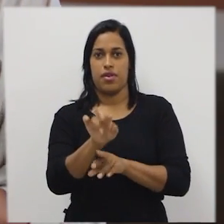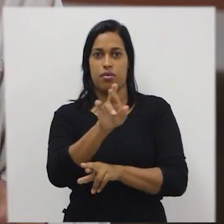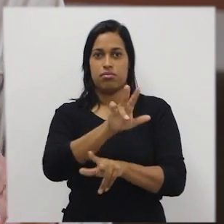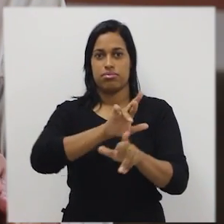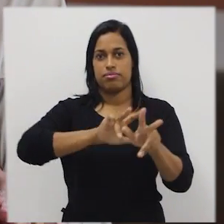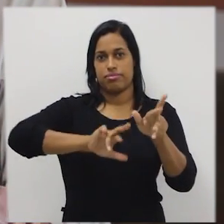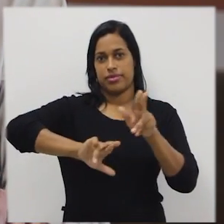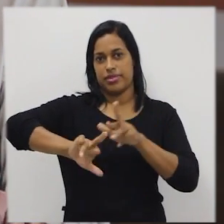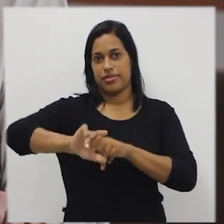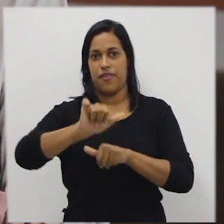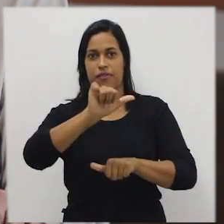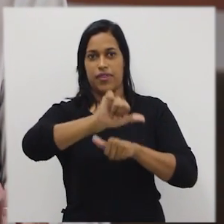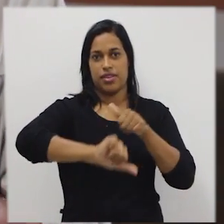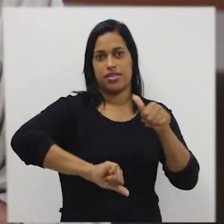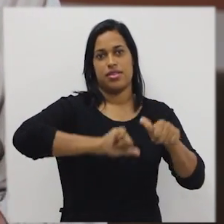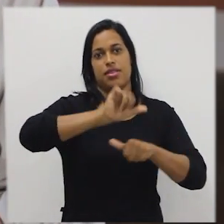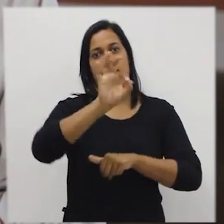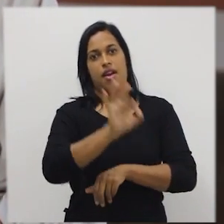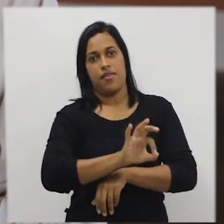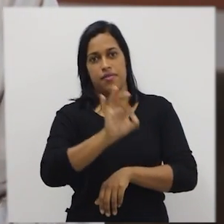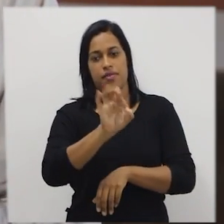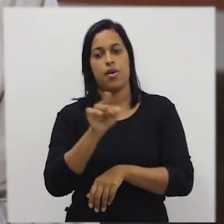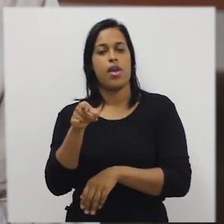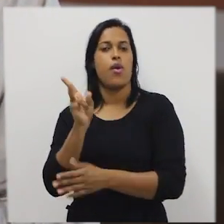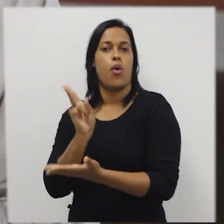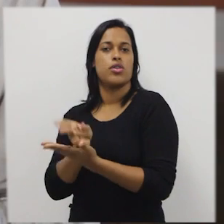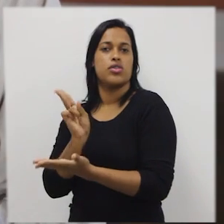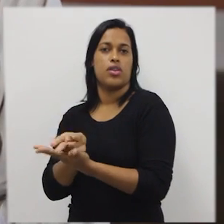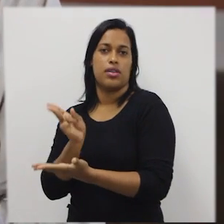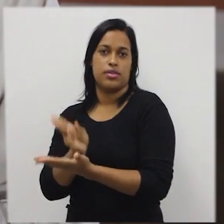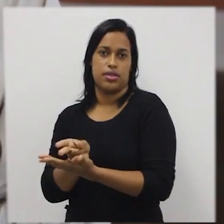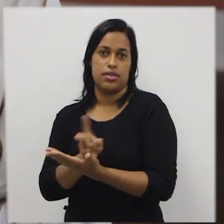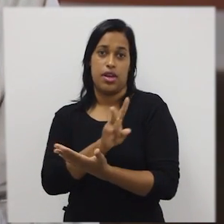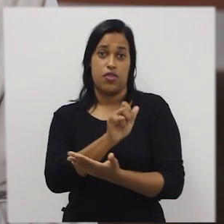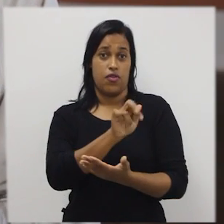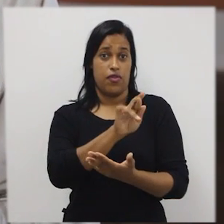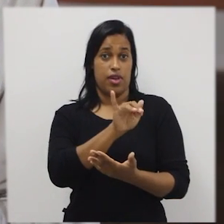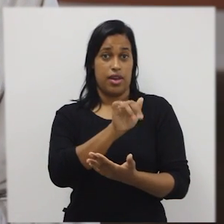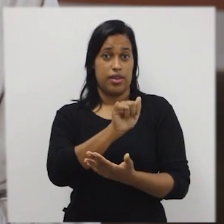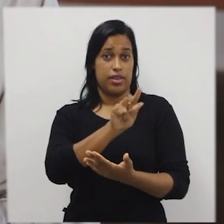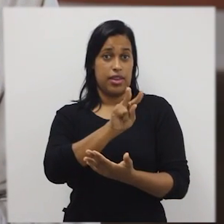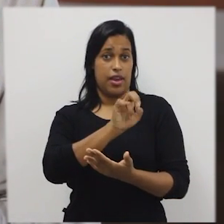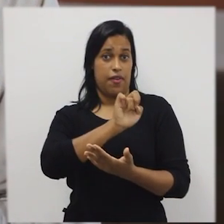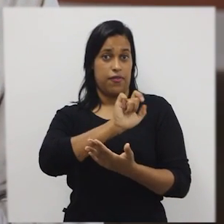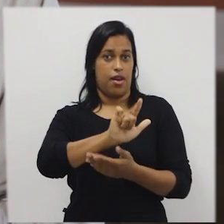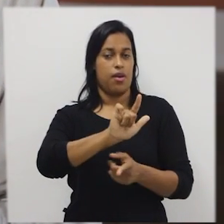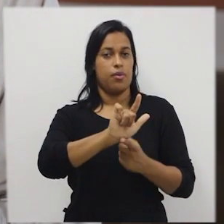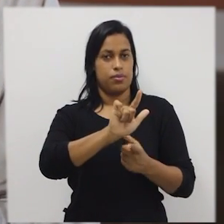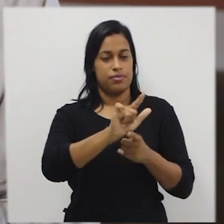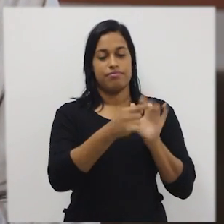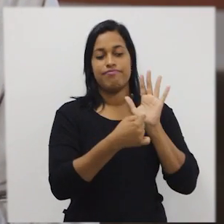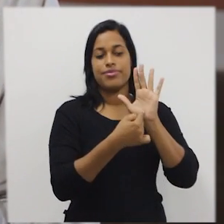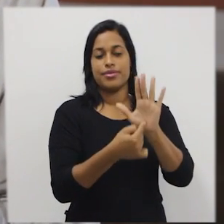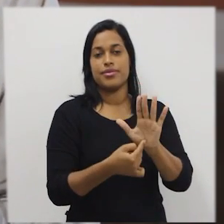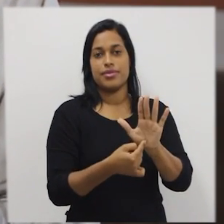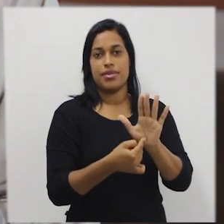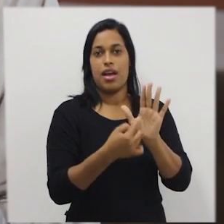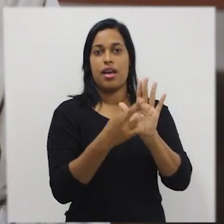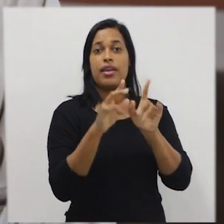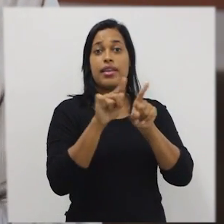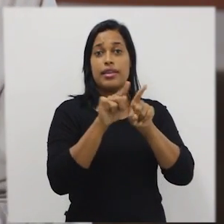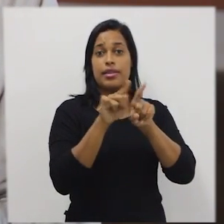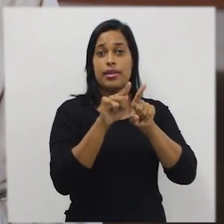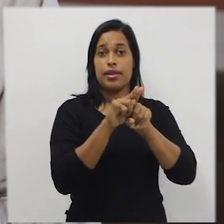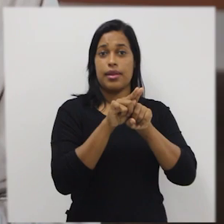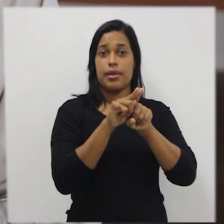temos dados variáveis e dados constantes. As variáveis, nós precisamos representar e declarar